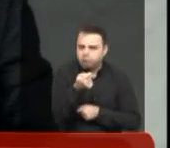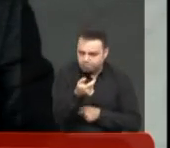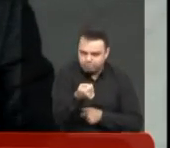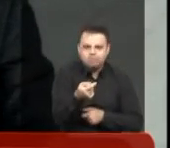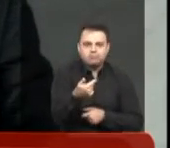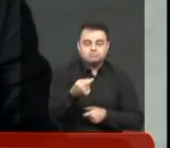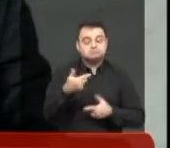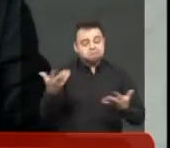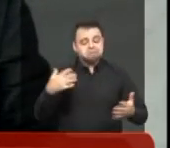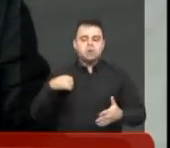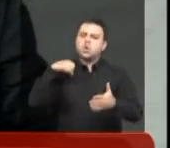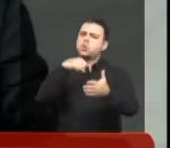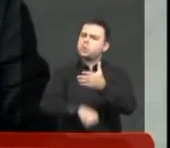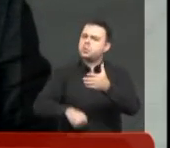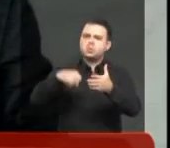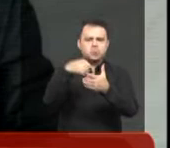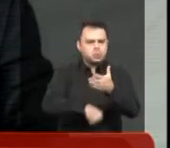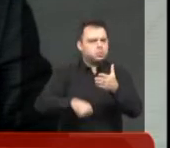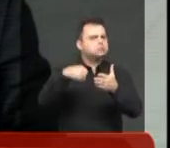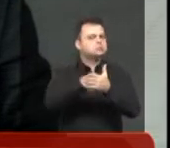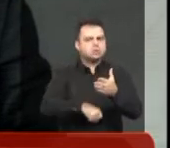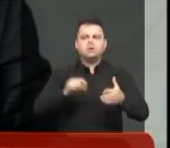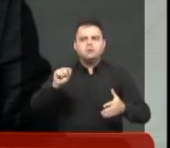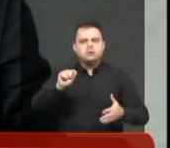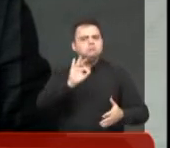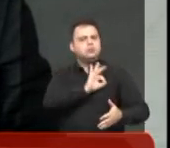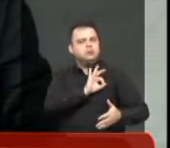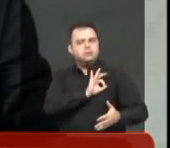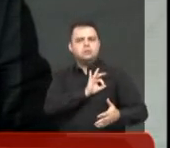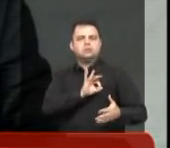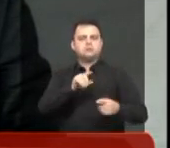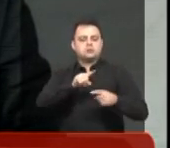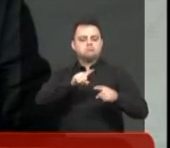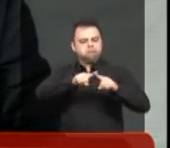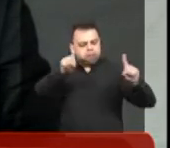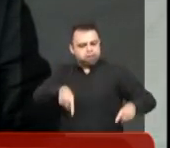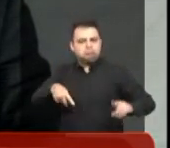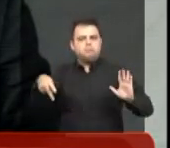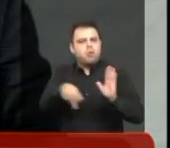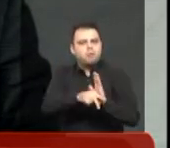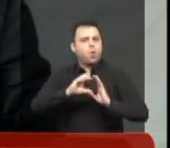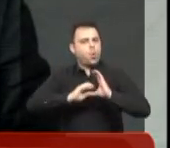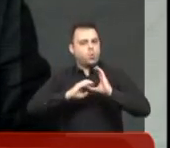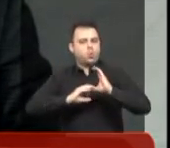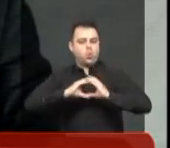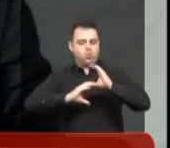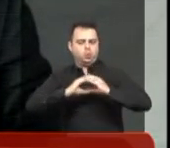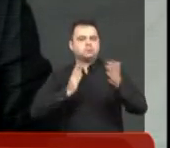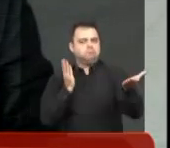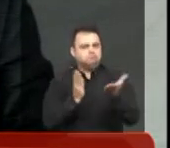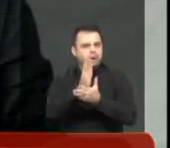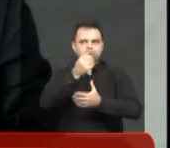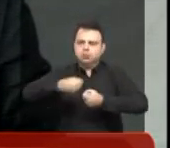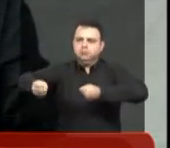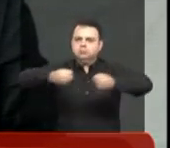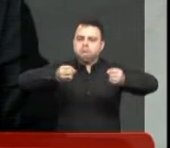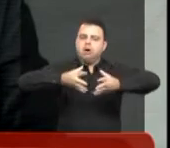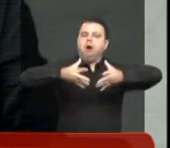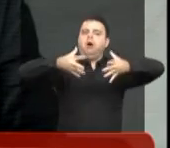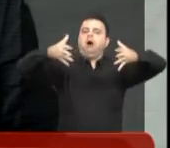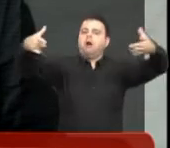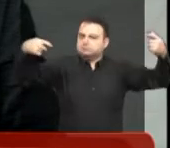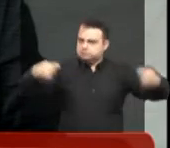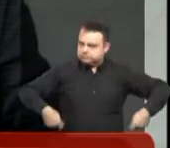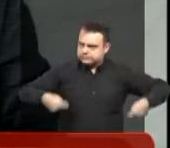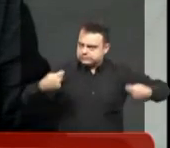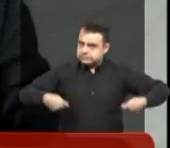Então, a nossa luta aí é para que aumente o efetivo das polícias. repito, não é para beneficiar apenas os policiais, não,